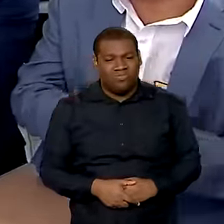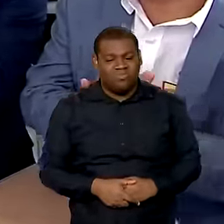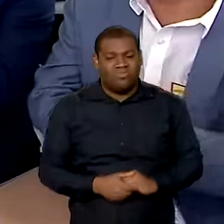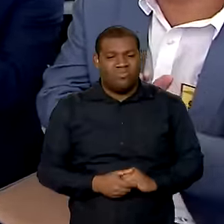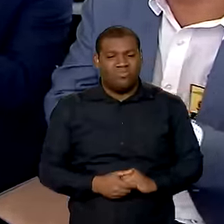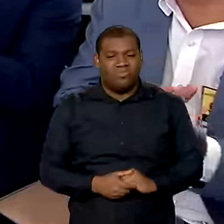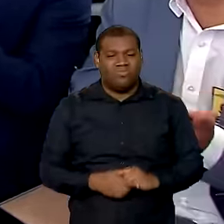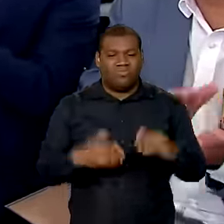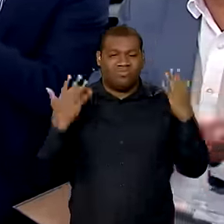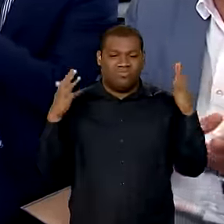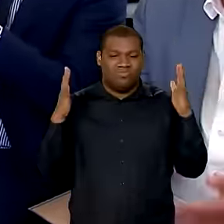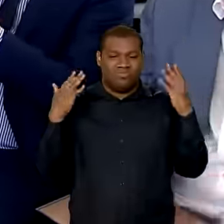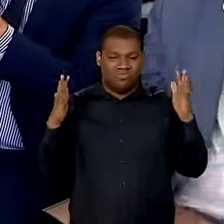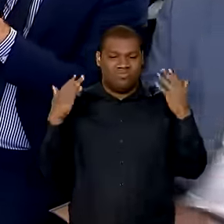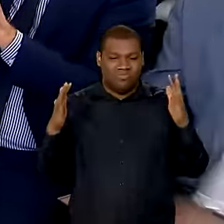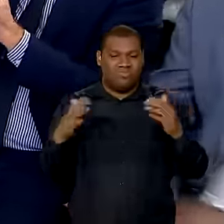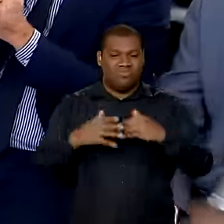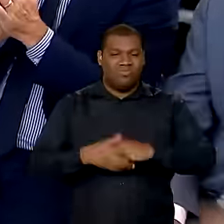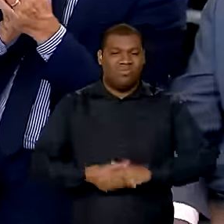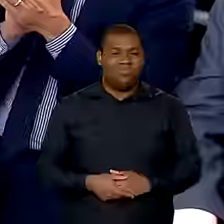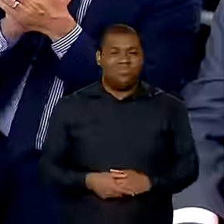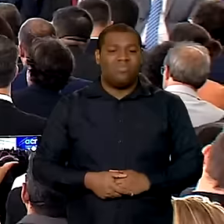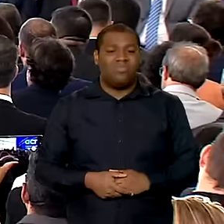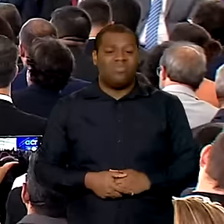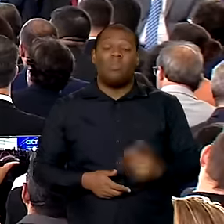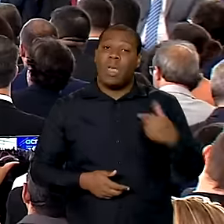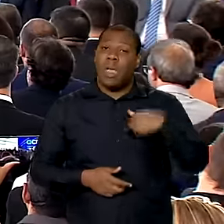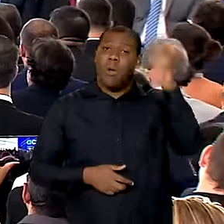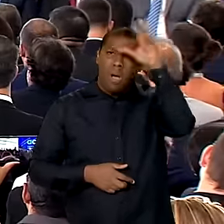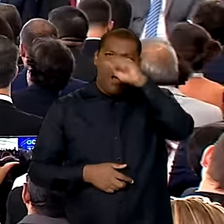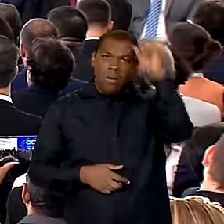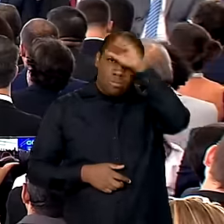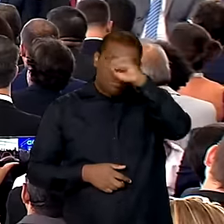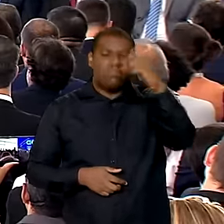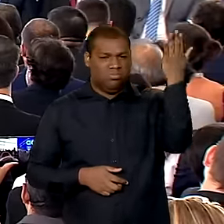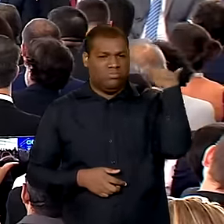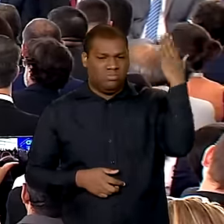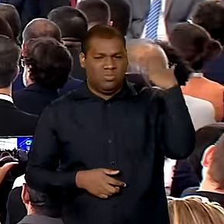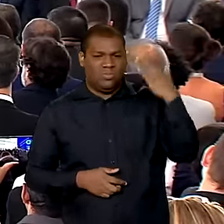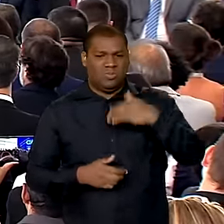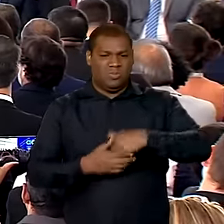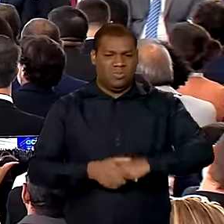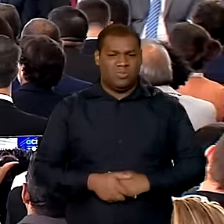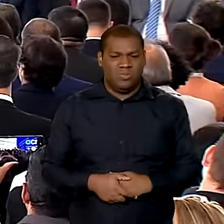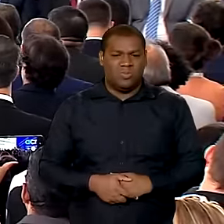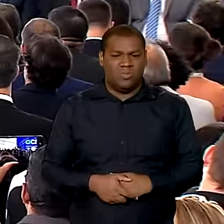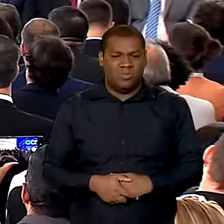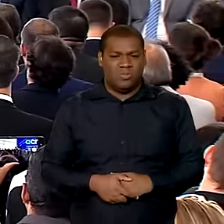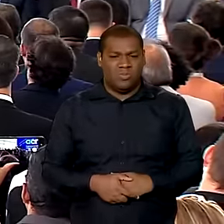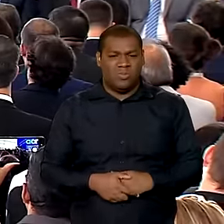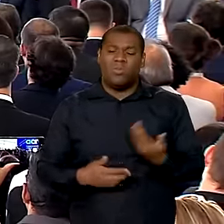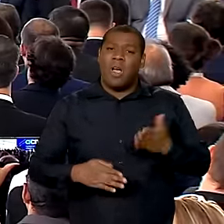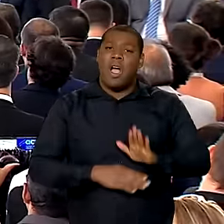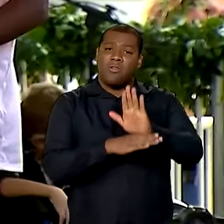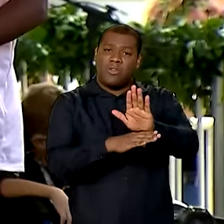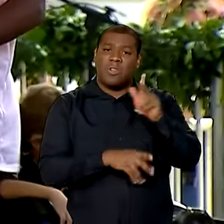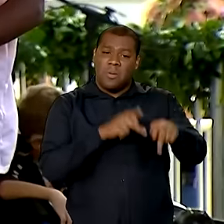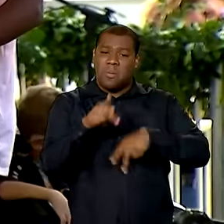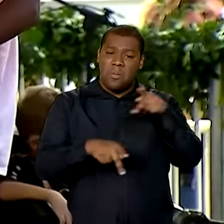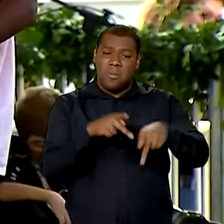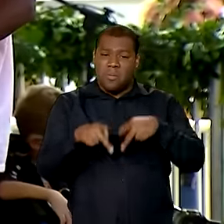É colocar, Meli, uma coisa que eu aprendi há muito tempo atrás. É colocar dinheiro na mão do povo.